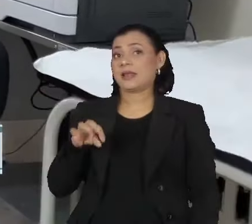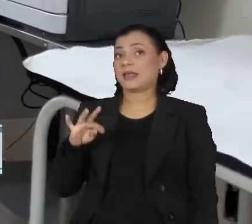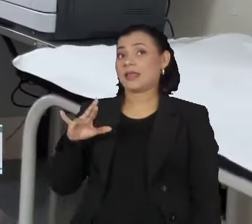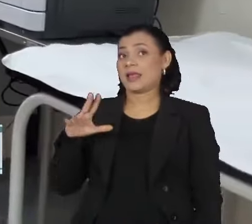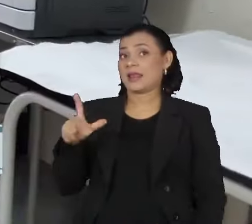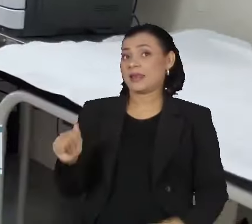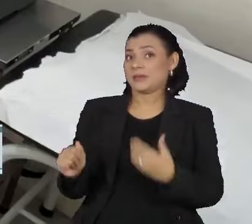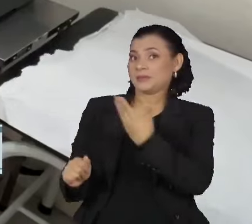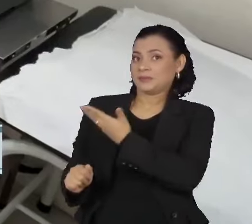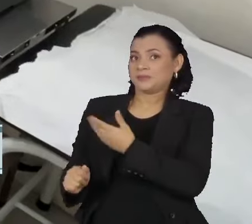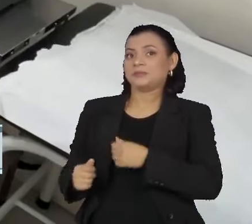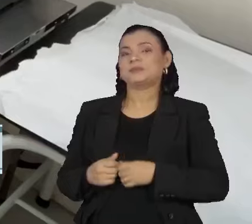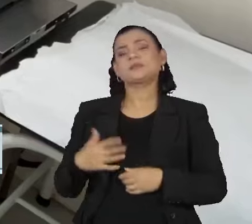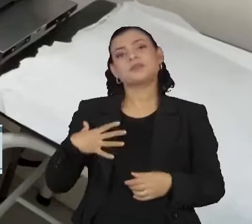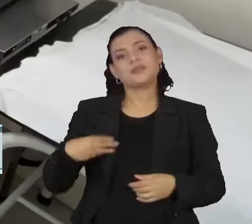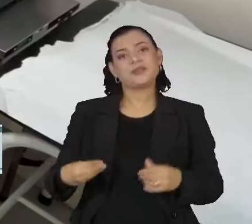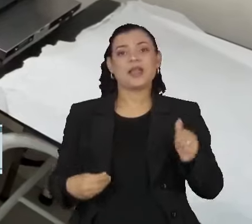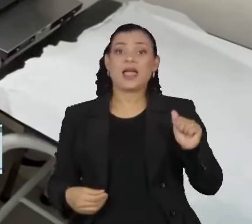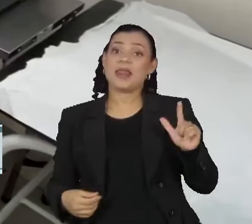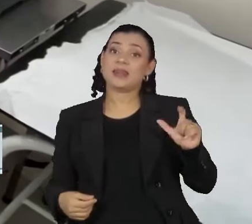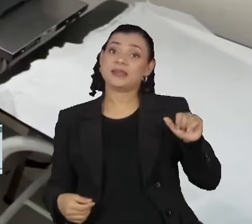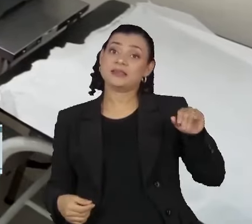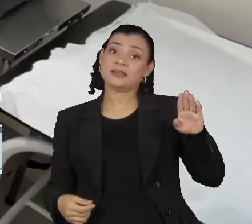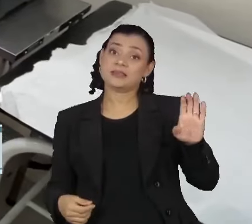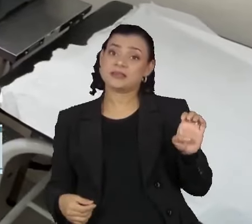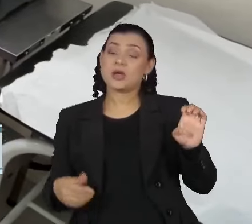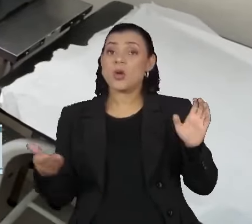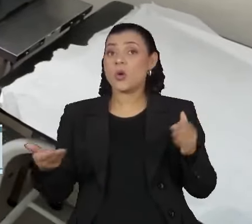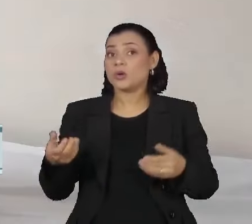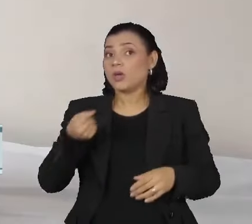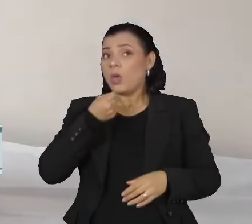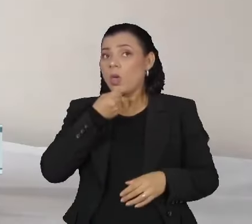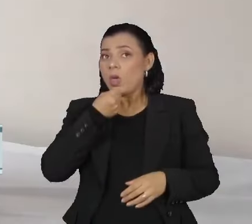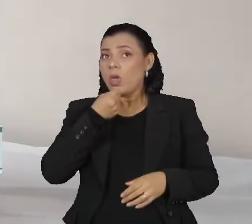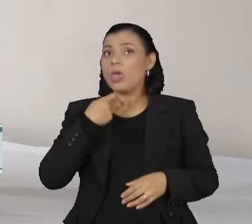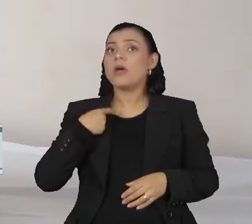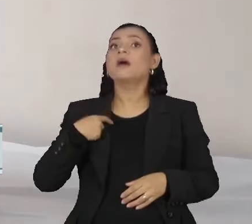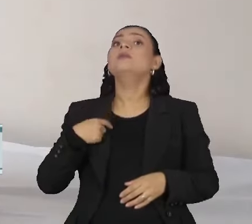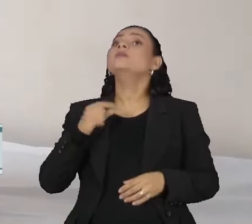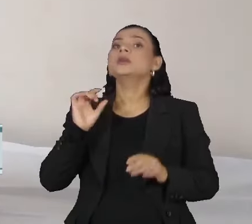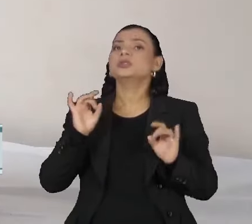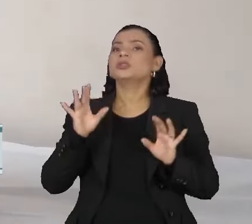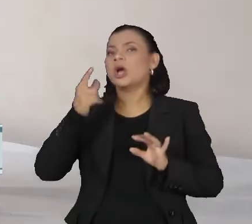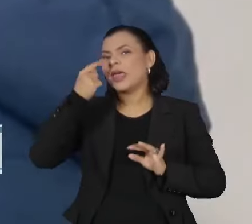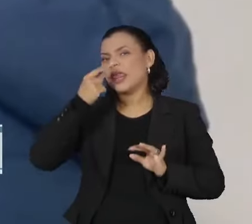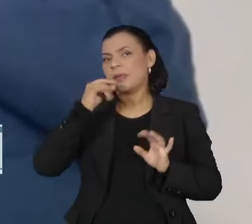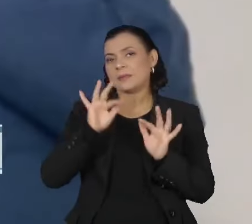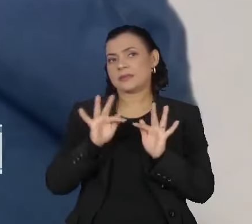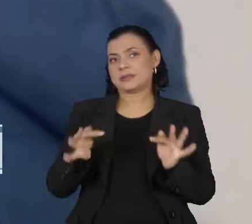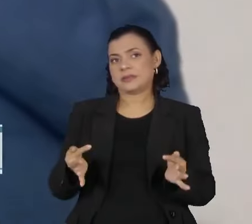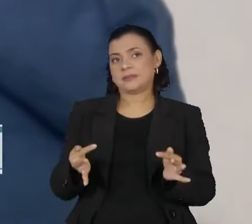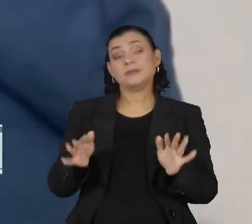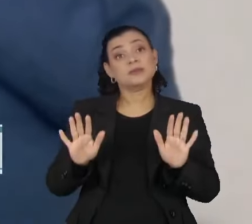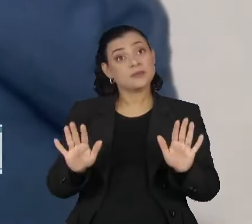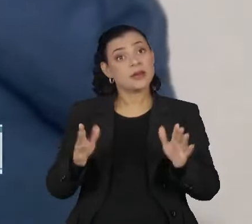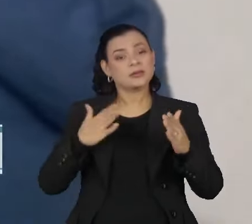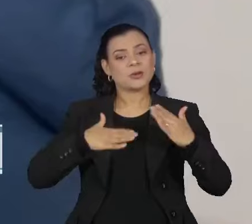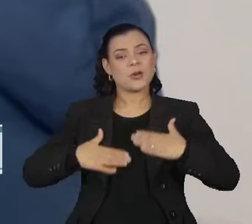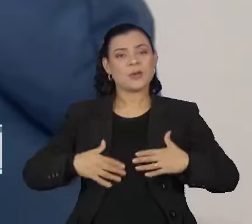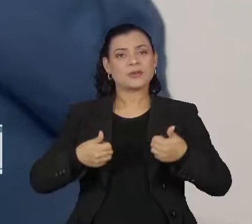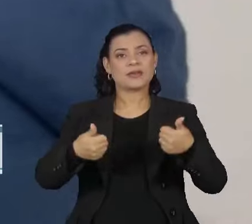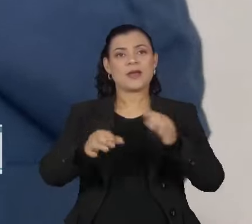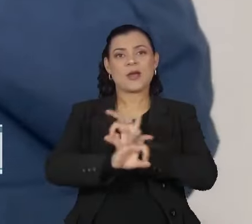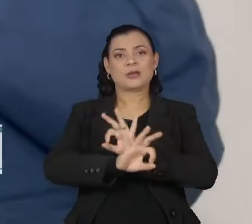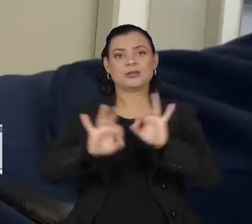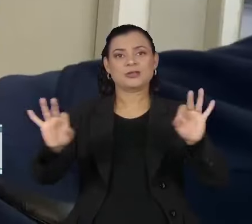a risca com a Alice. Hoje a menina apresentou uma leve tosse, veio ao posto, mas é só gripe mesmo. As defesas dela estão ótimas.